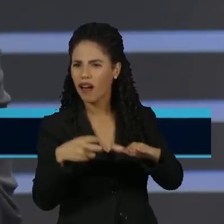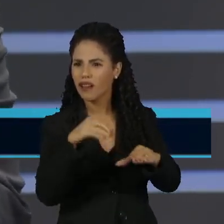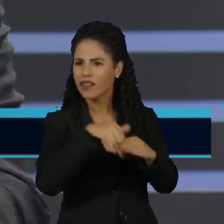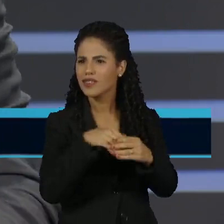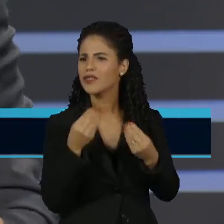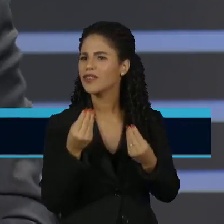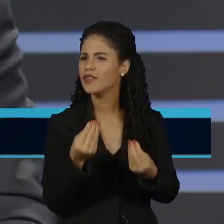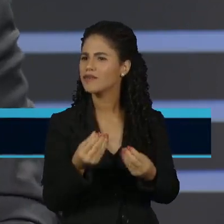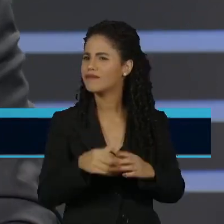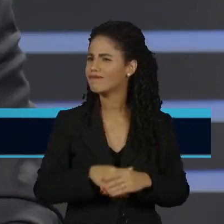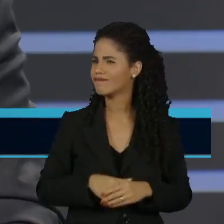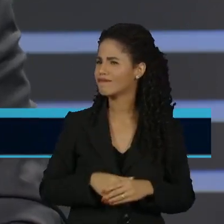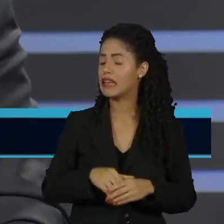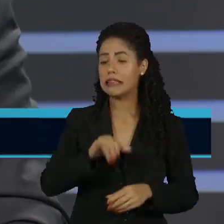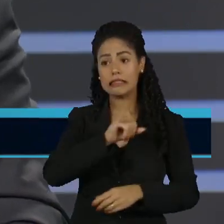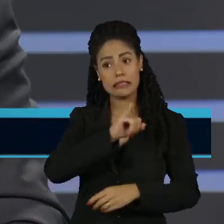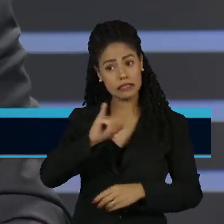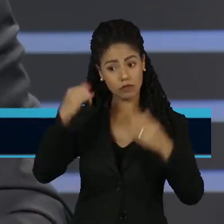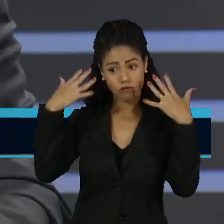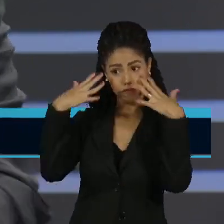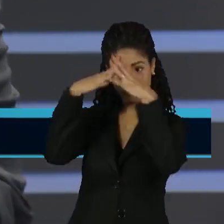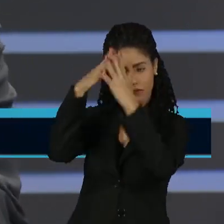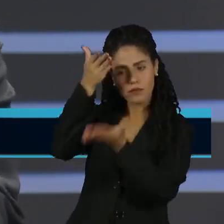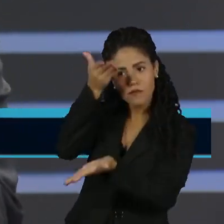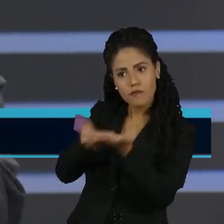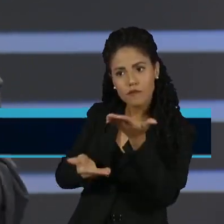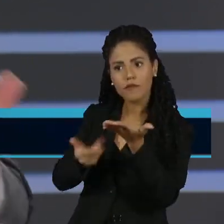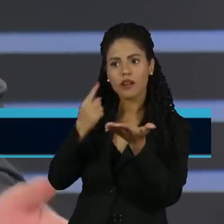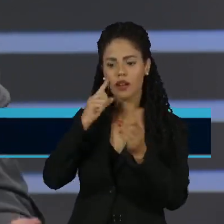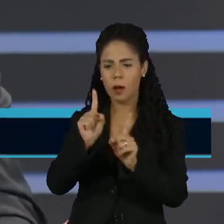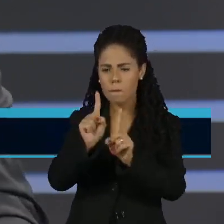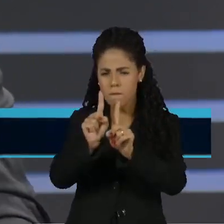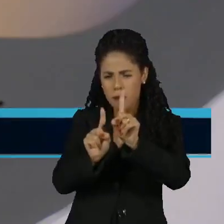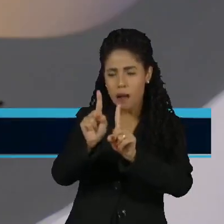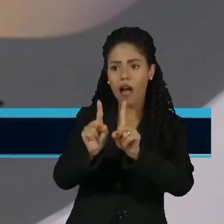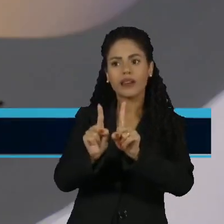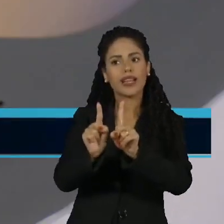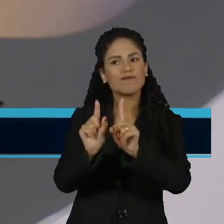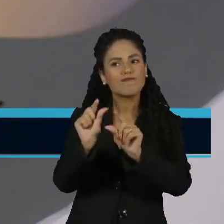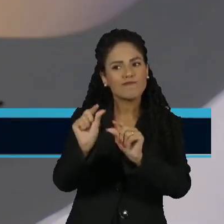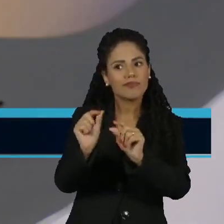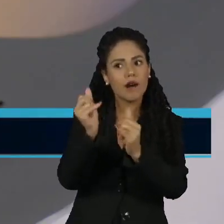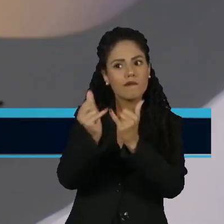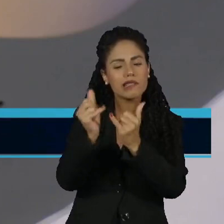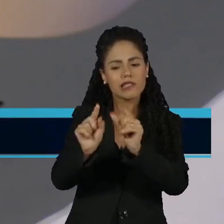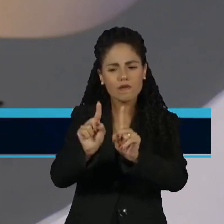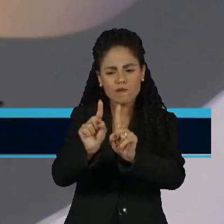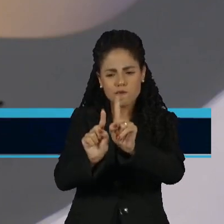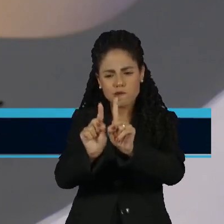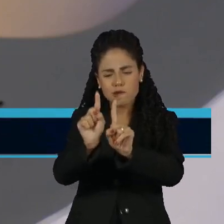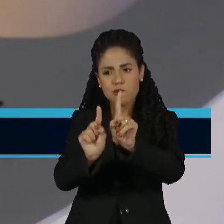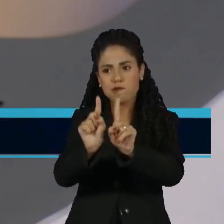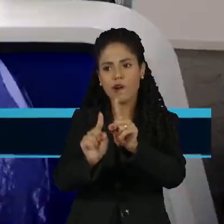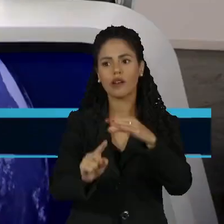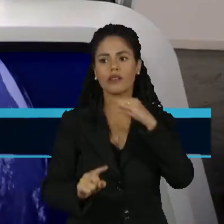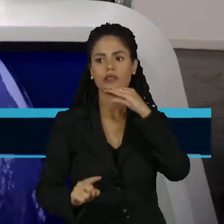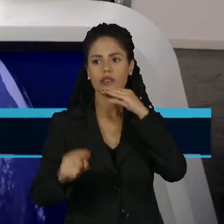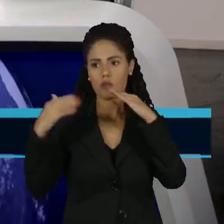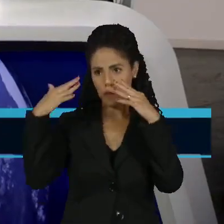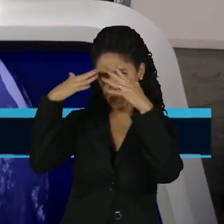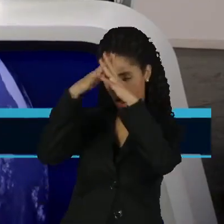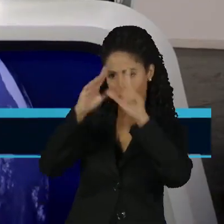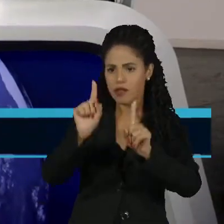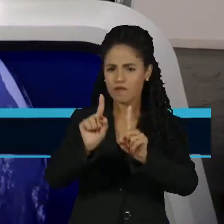acaso o Milley perde a eleição, tá pau a pau, qualquer um dos dois pode ganhar, os seguidores do